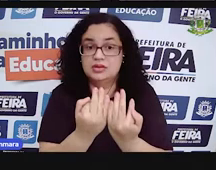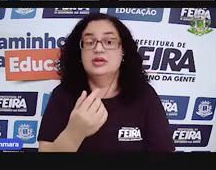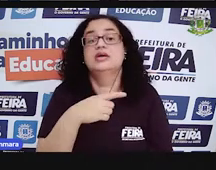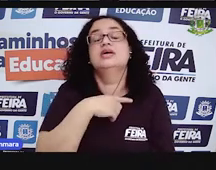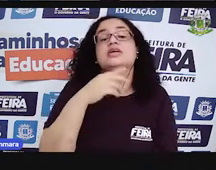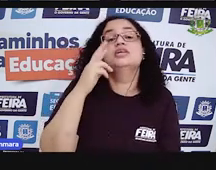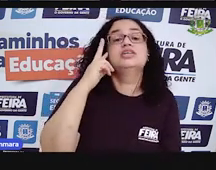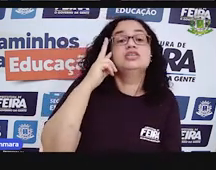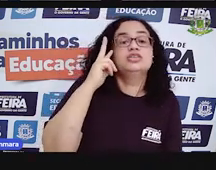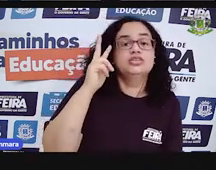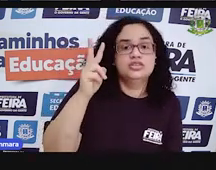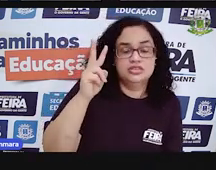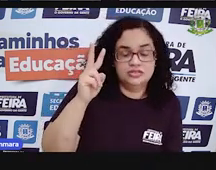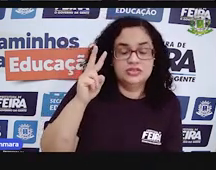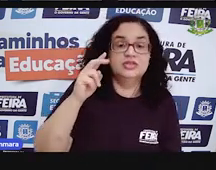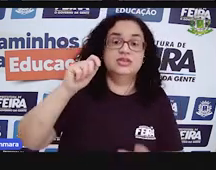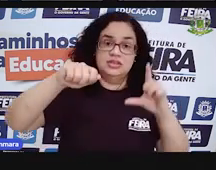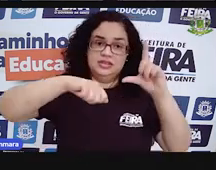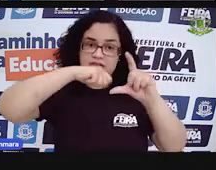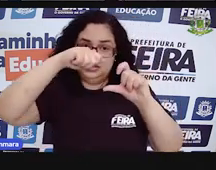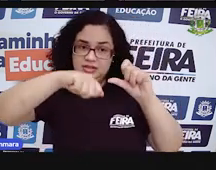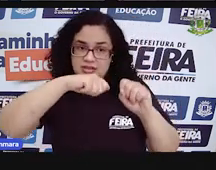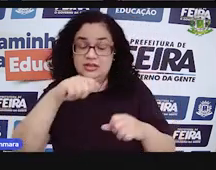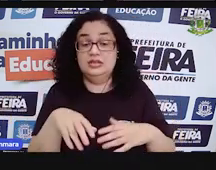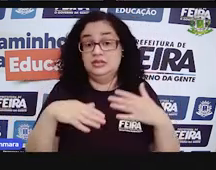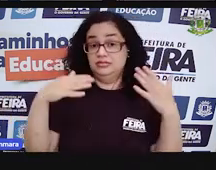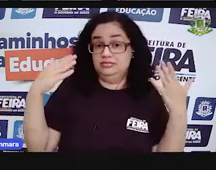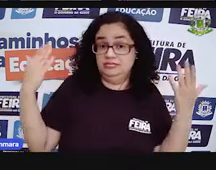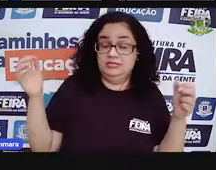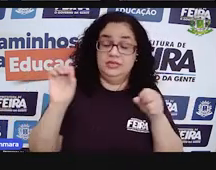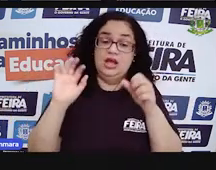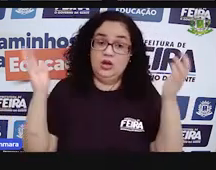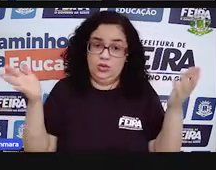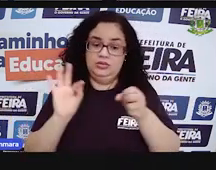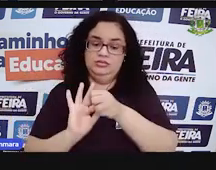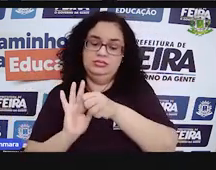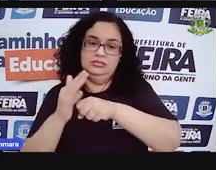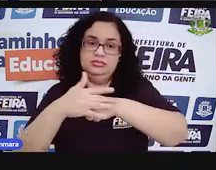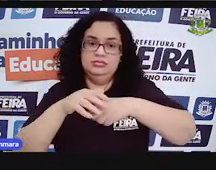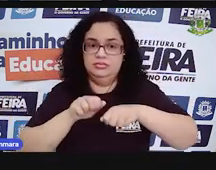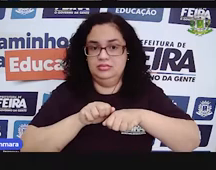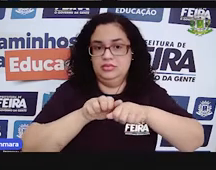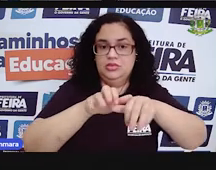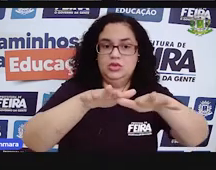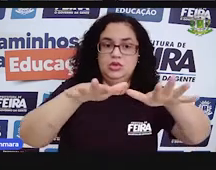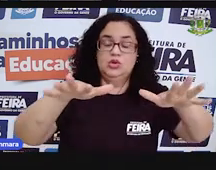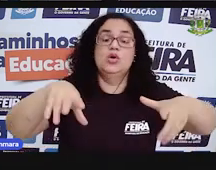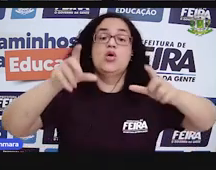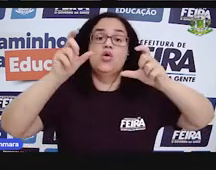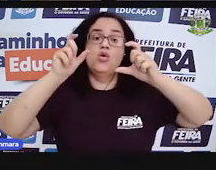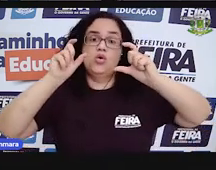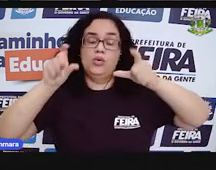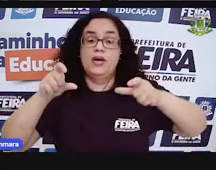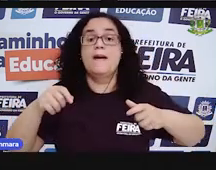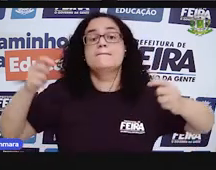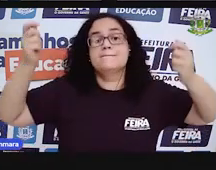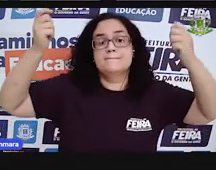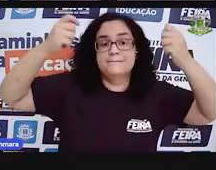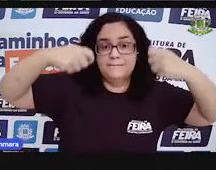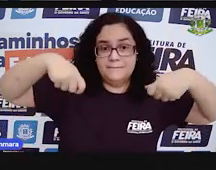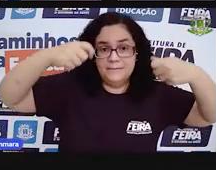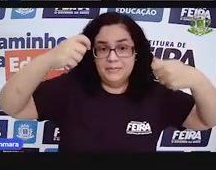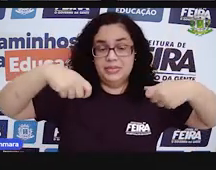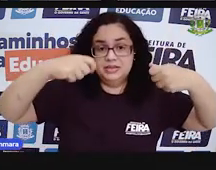esse vídeo está sendo gravado, nós estamos em uma situação de pandemia, onde a gente precisa,